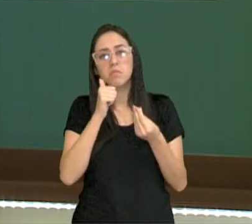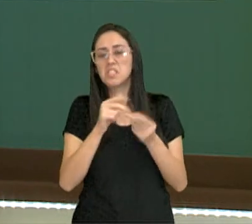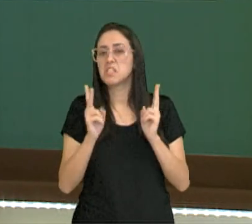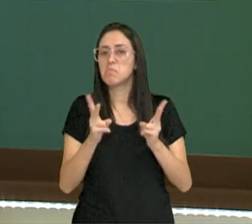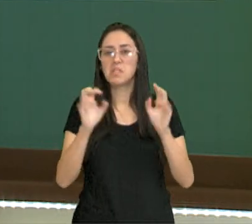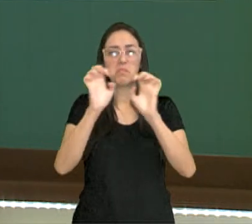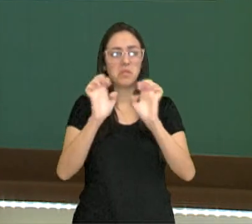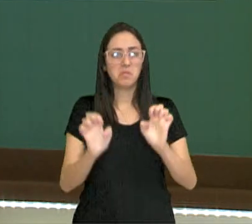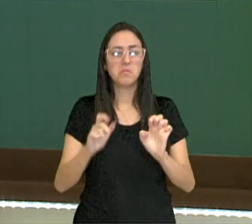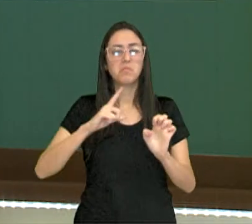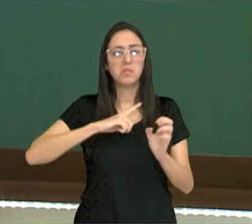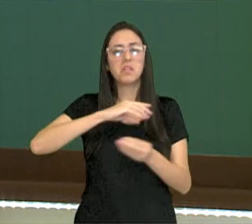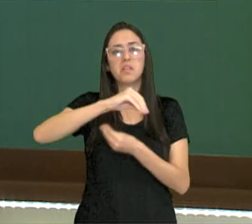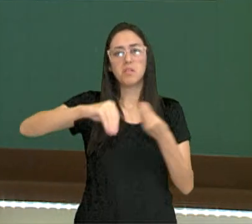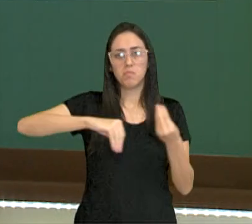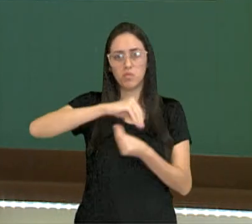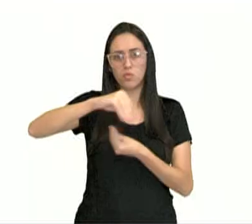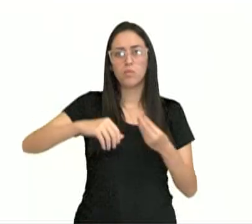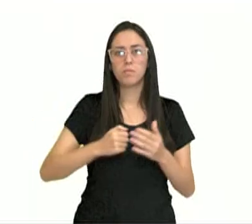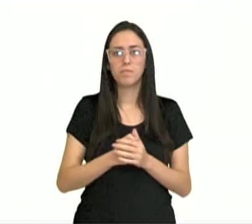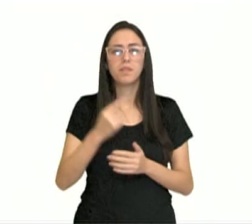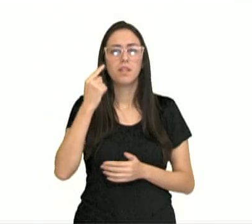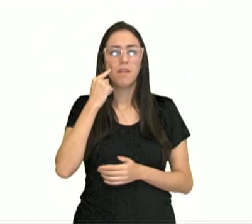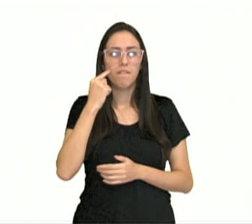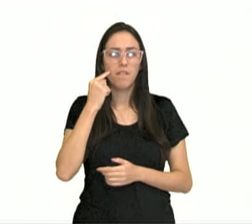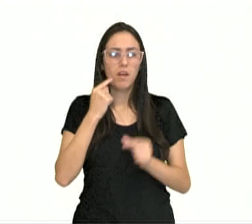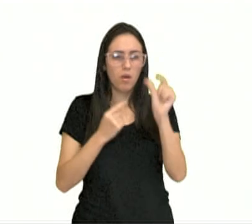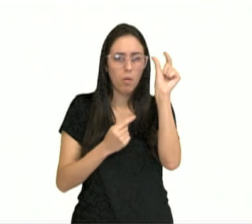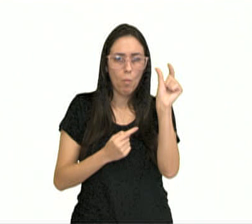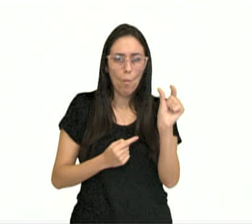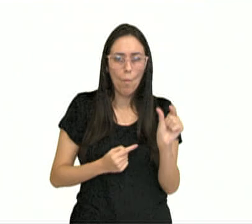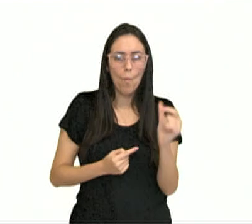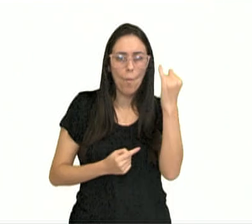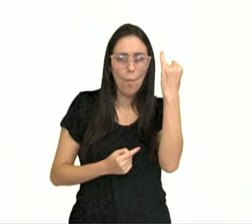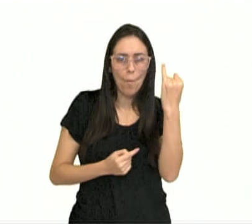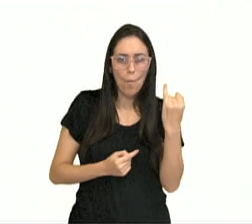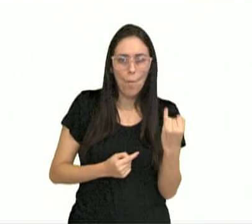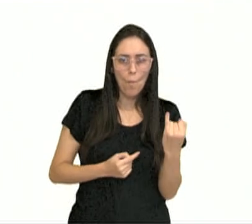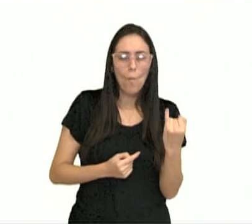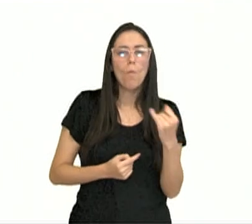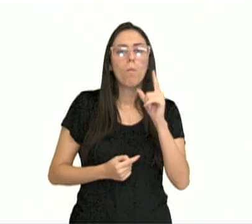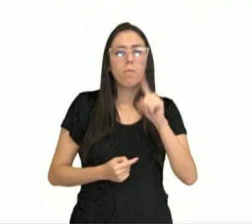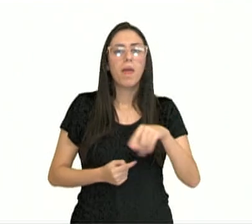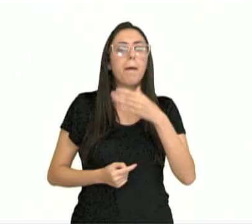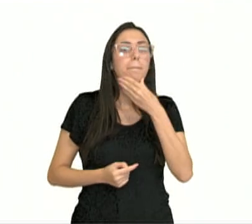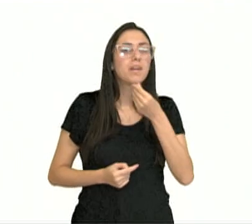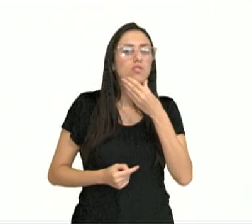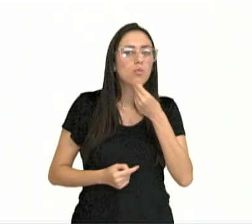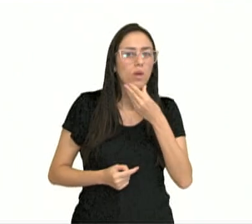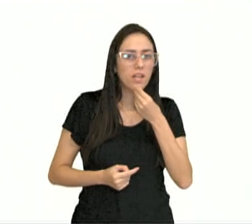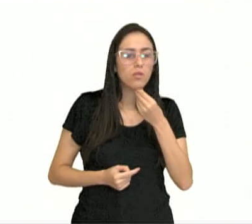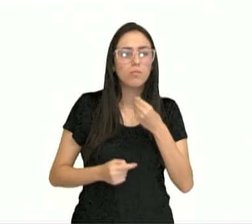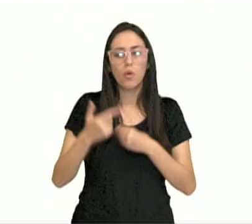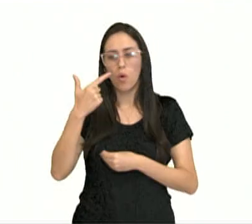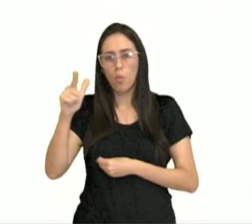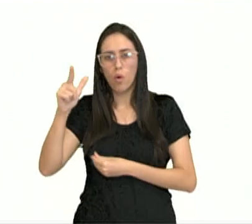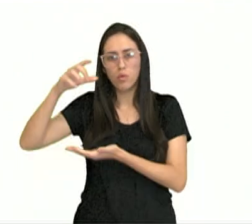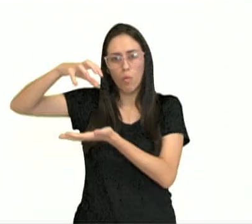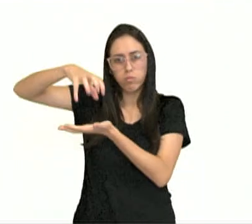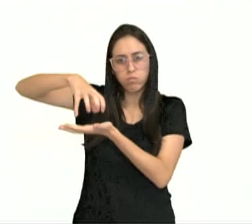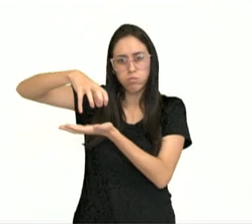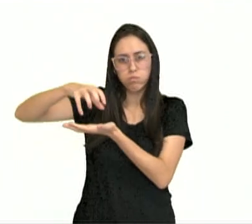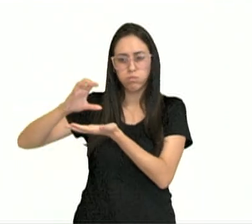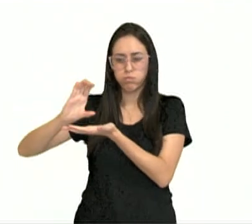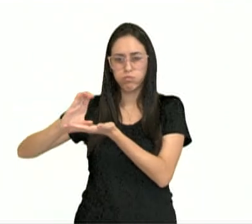gameta masculino e feminino. Do lado esquerdo, eu tenho um estróbulo masculino, mais fininho, mais compridinho. E do lado direito, o